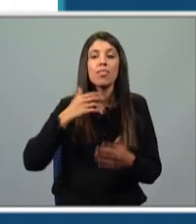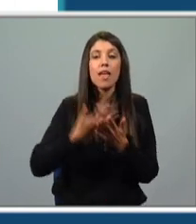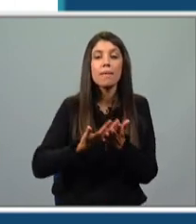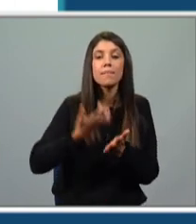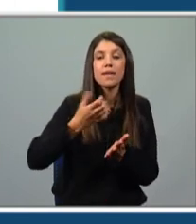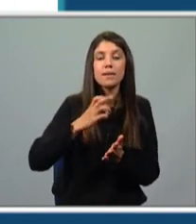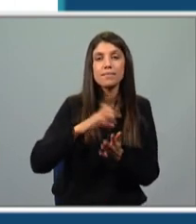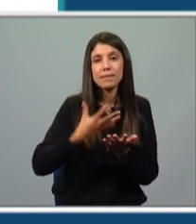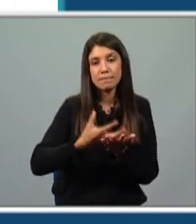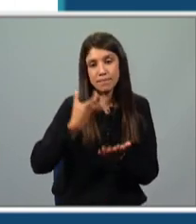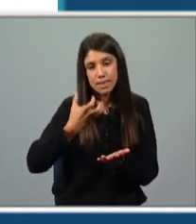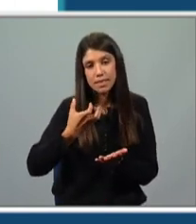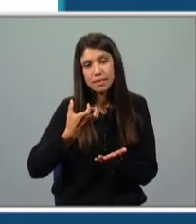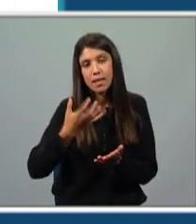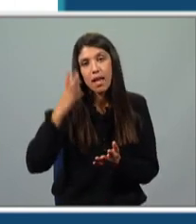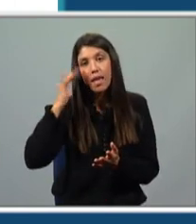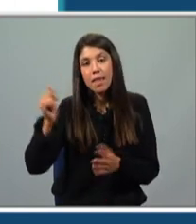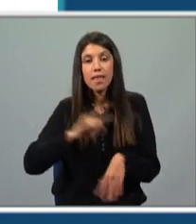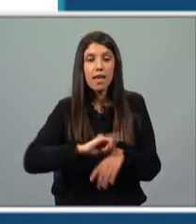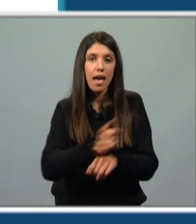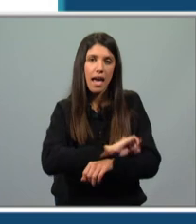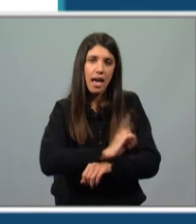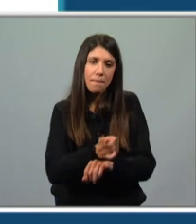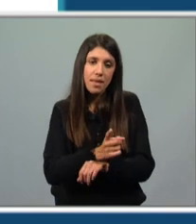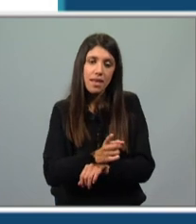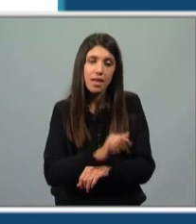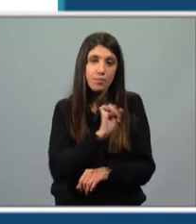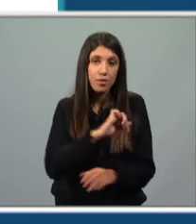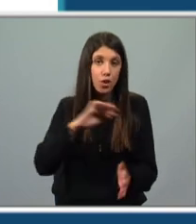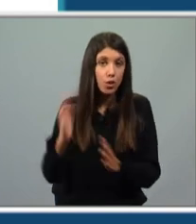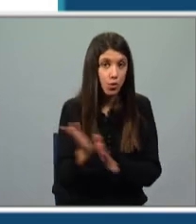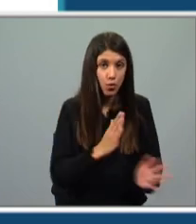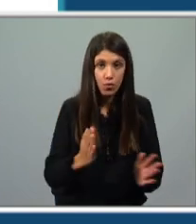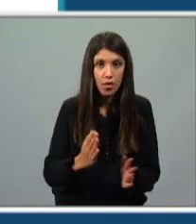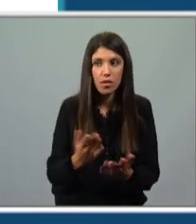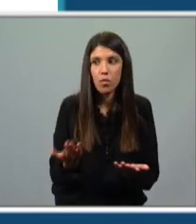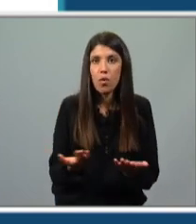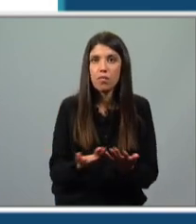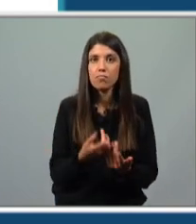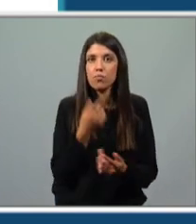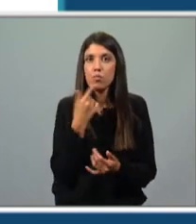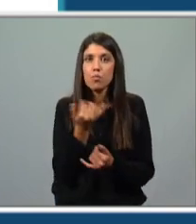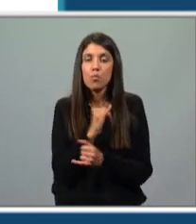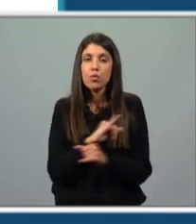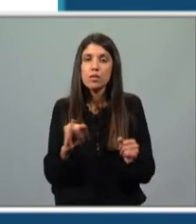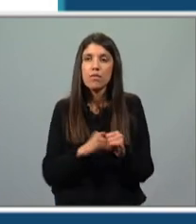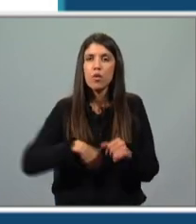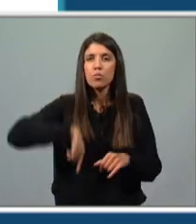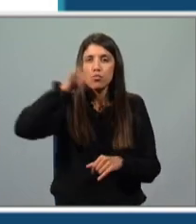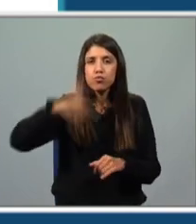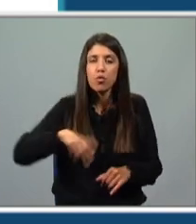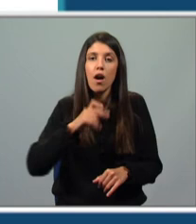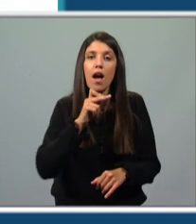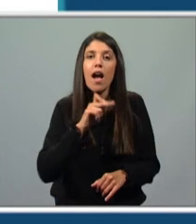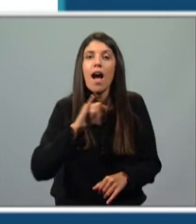a ideia de rapidez do vento, porque é impossível percorrer todo o universo num ai,